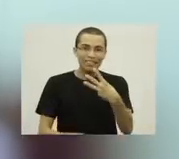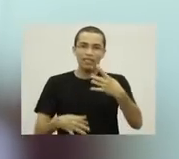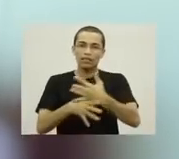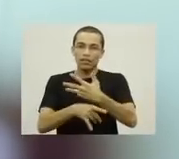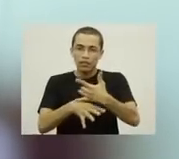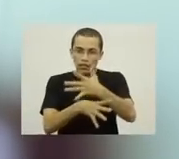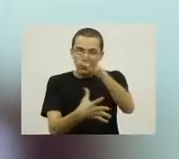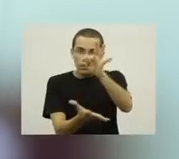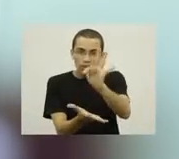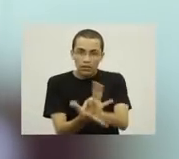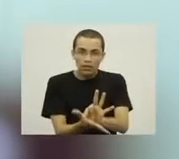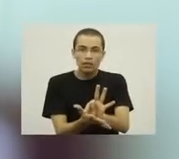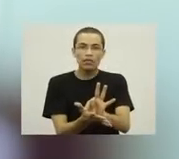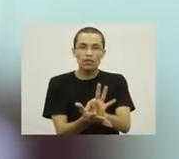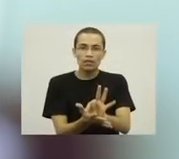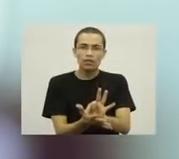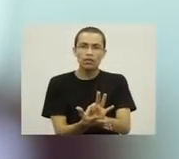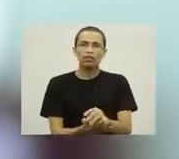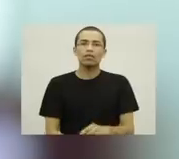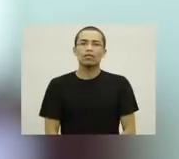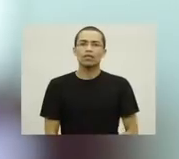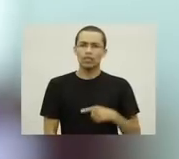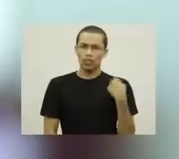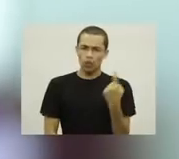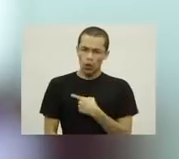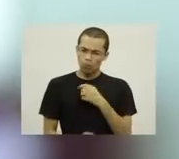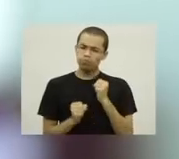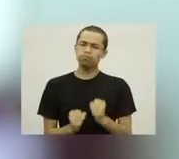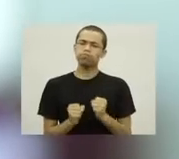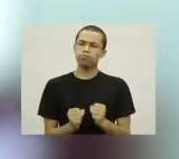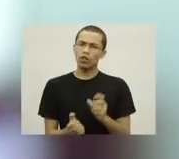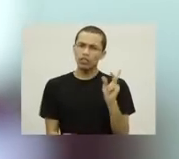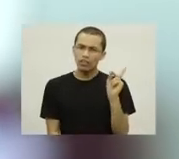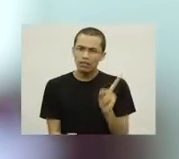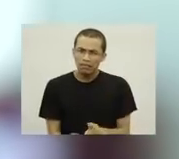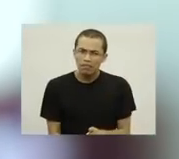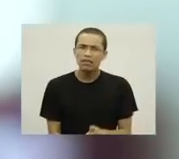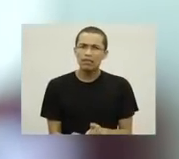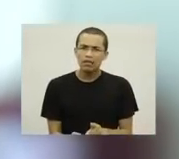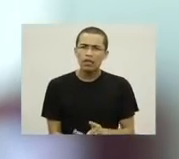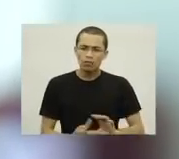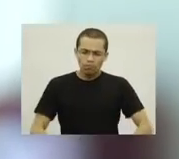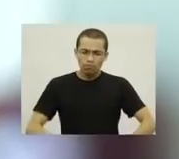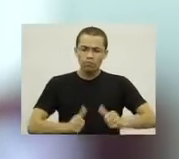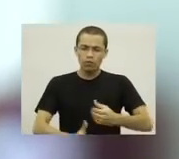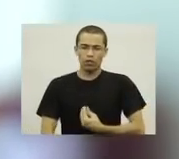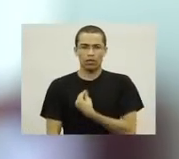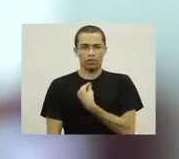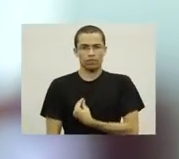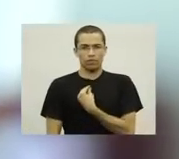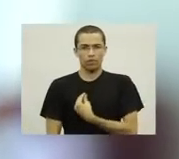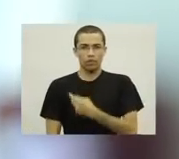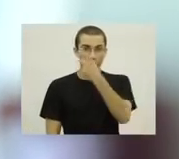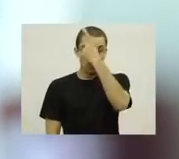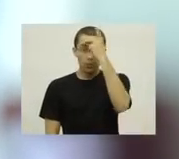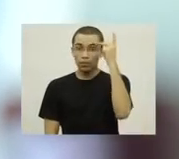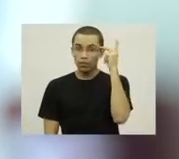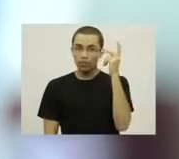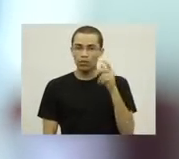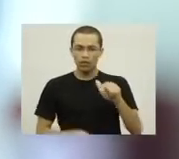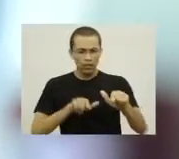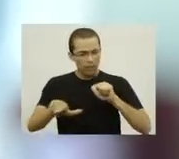de Terezina, de tal maneira que possamos cada vez mais melhorar a vida dessas pessoas.